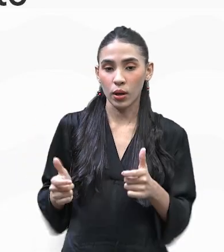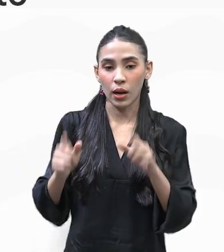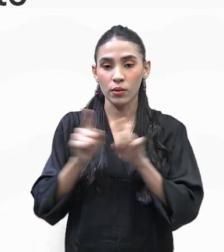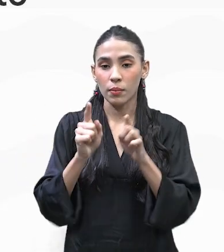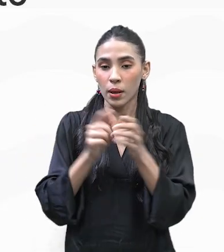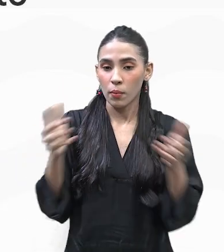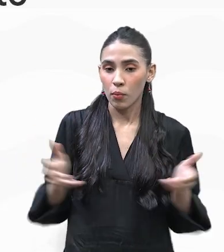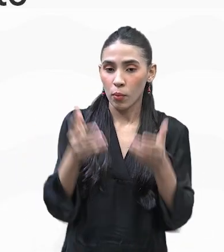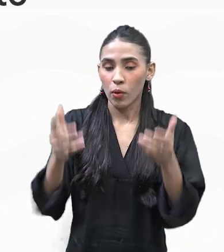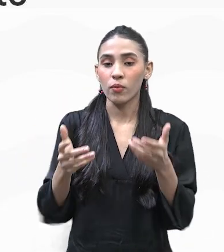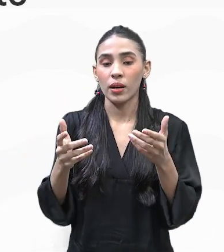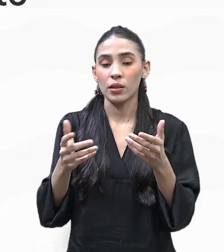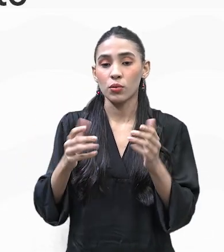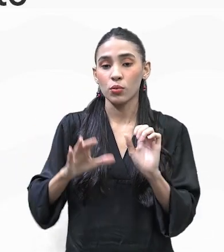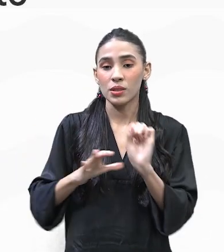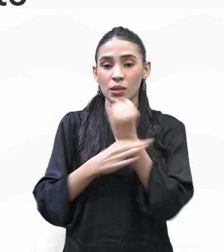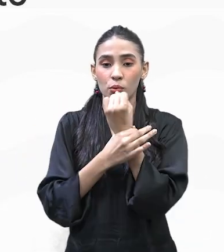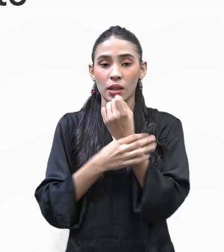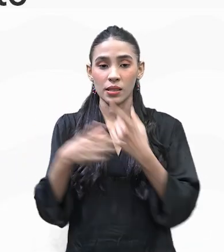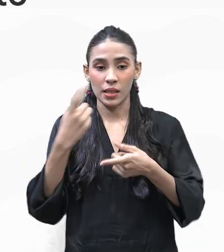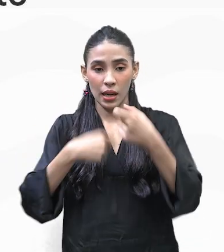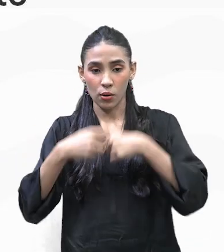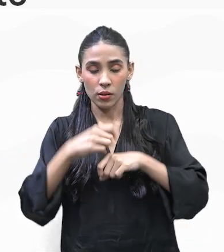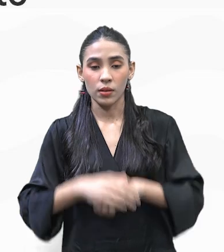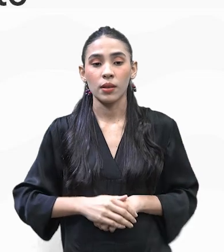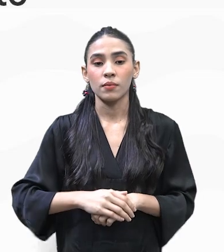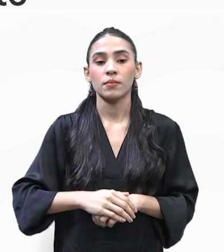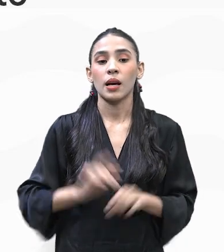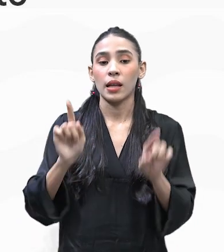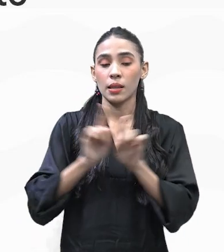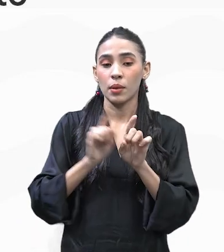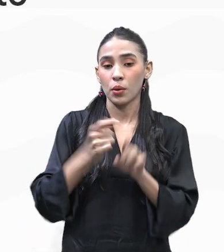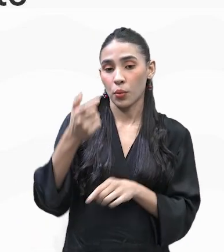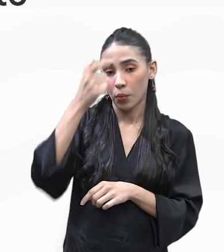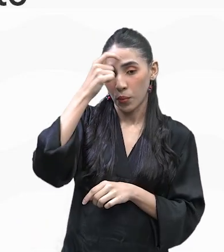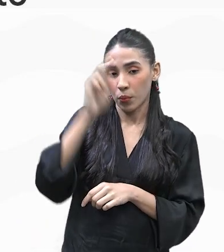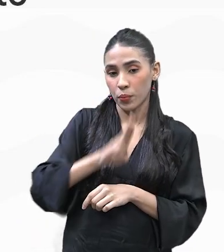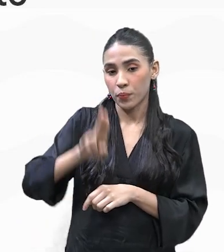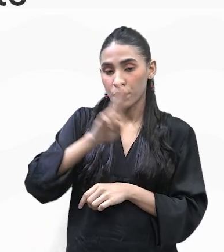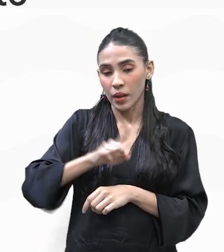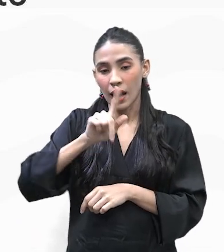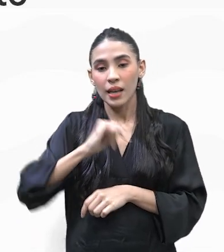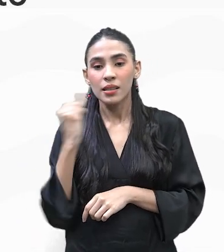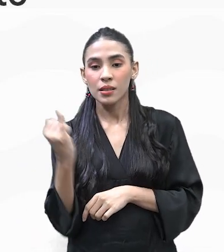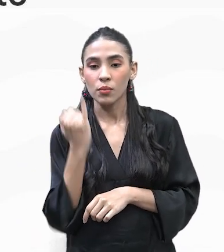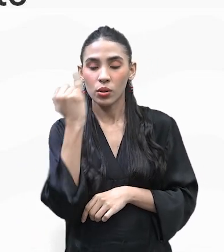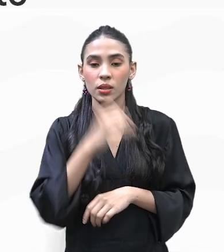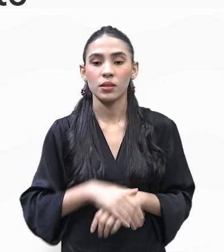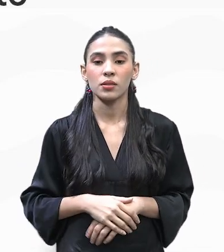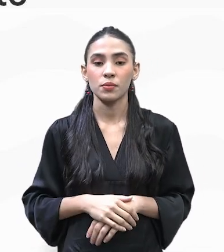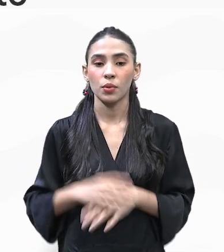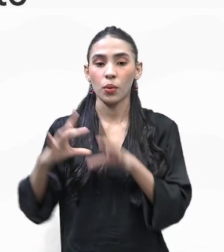autossuficiência econômica. A sustentabilidade é essencial, dado o contexto